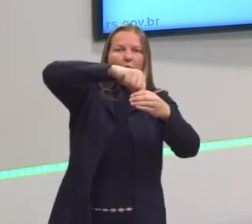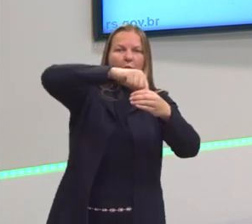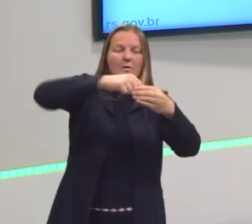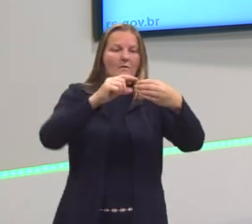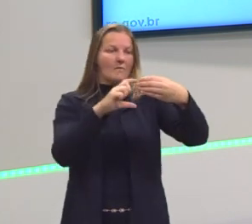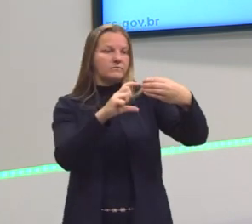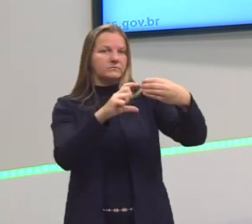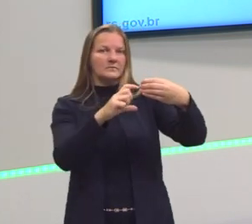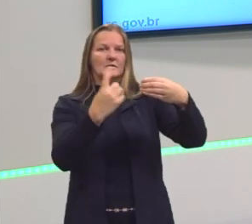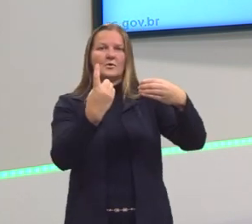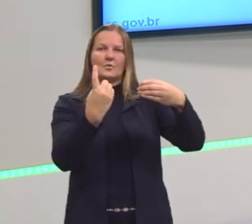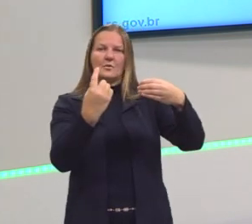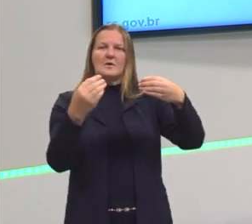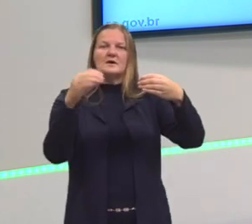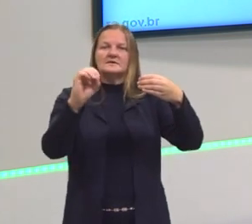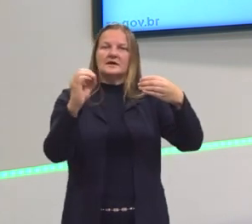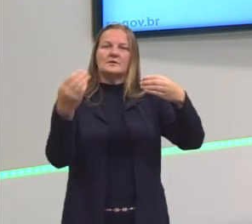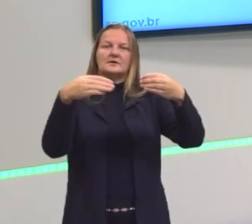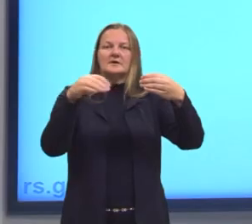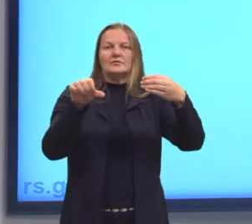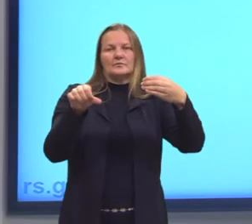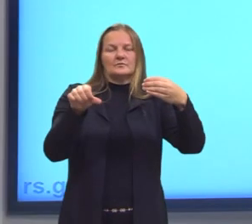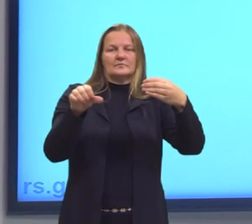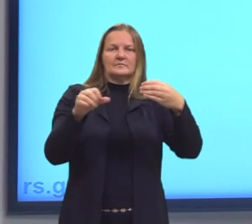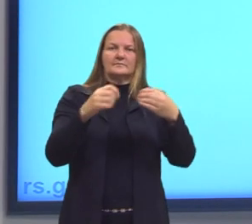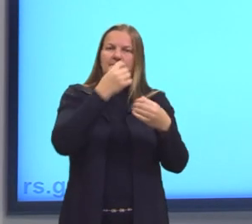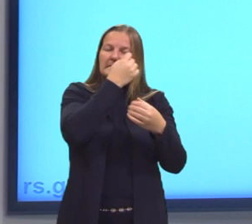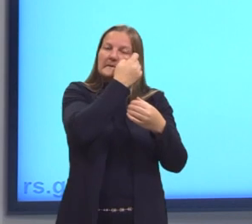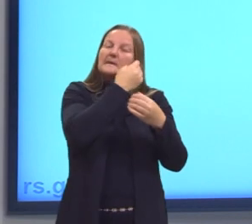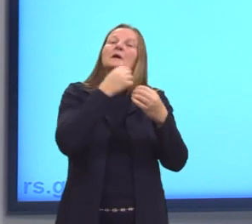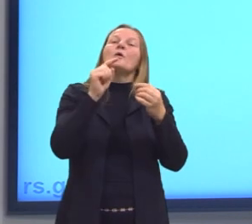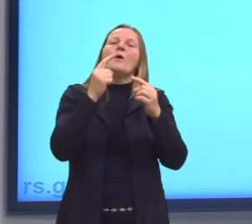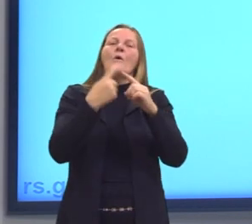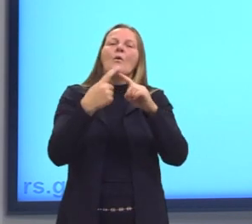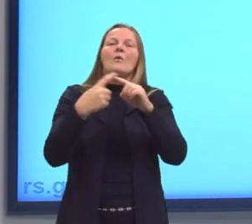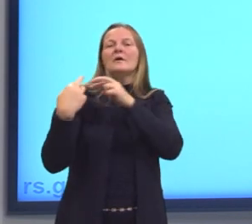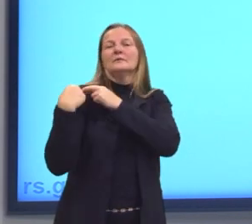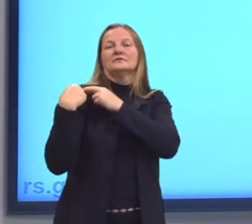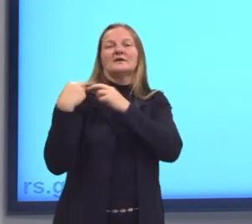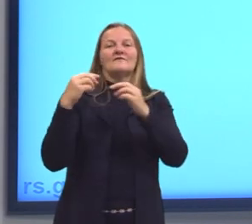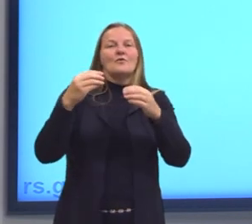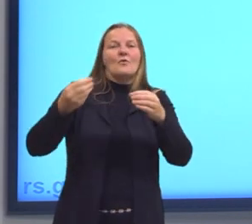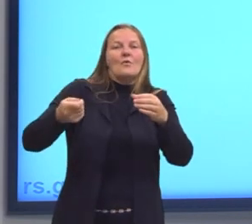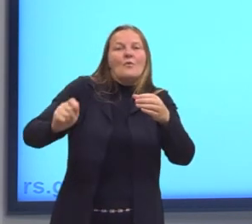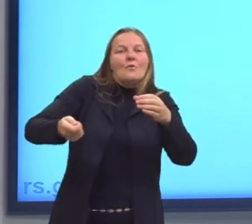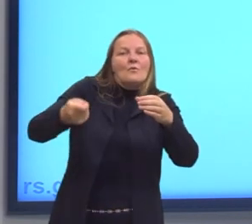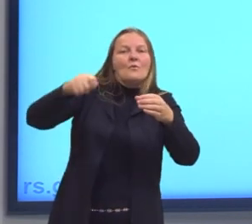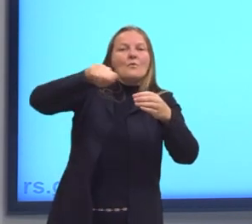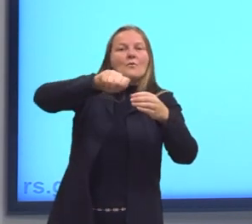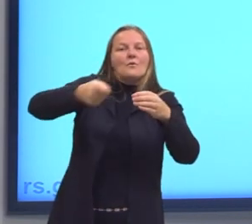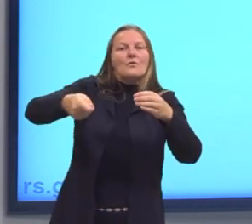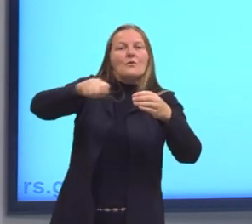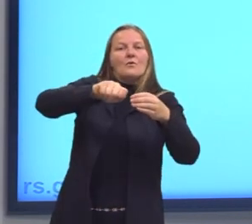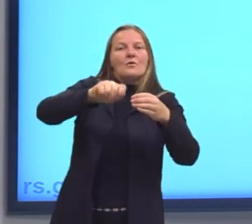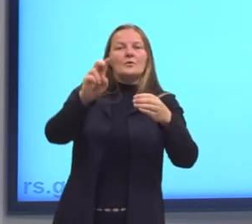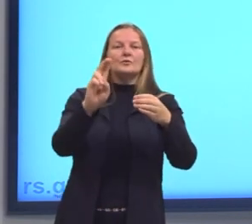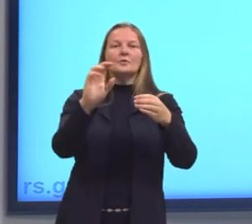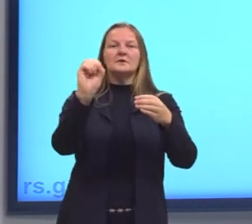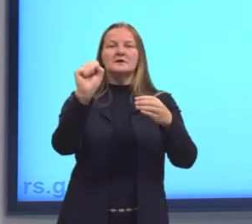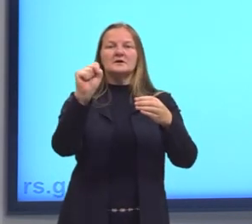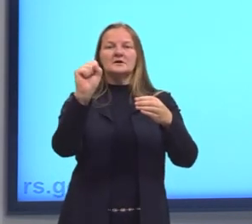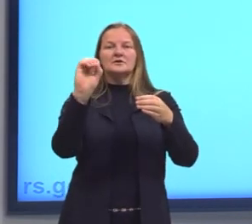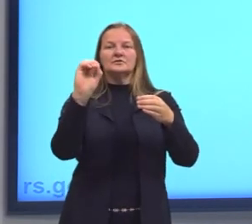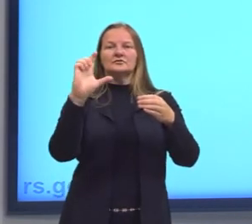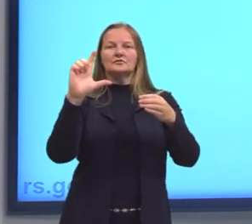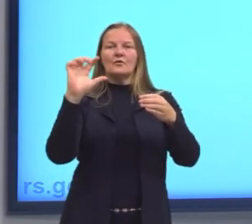nanômetro. Então, o agente dispersante das soluções é o solvente, que é aquele